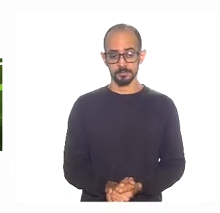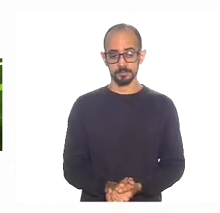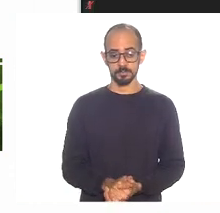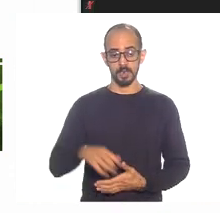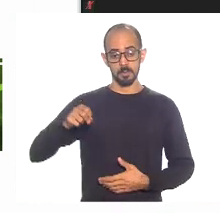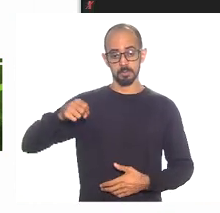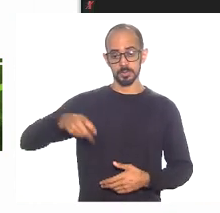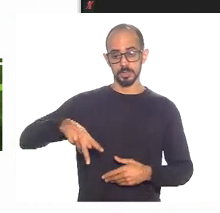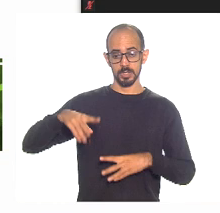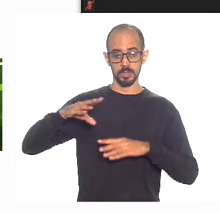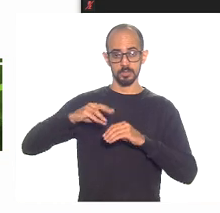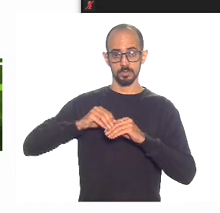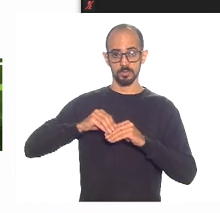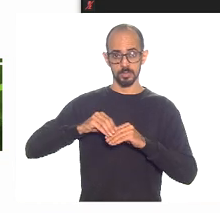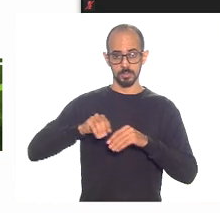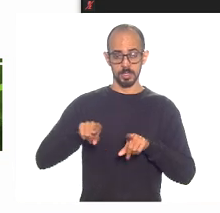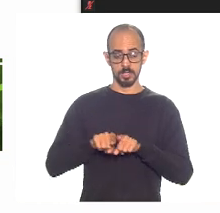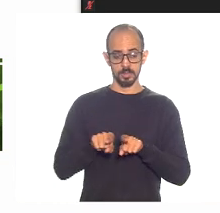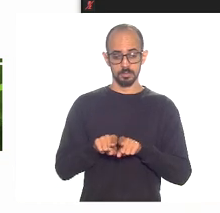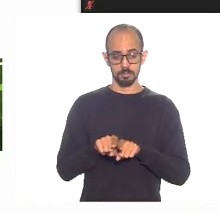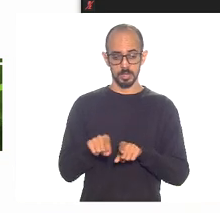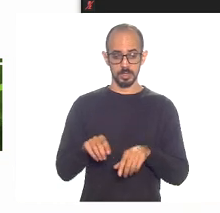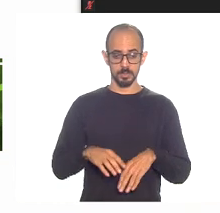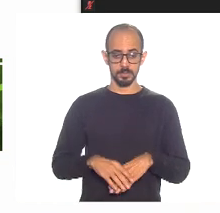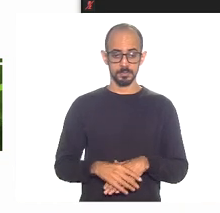Questão da previdência complementar. Pode ir.